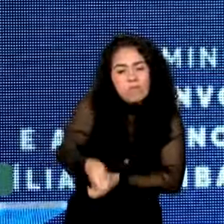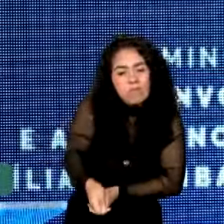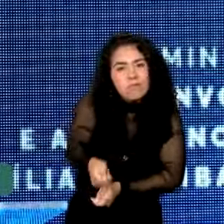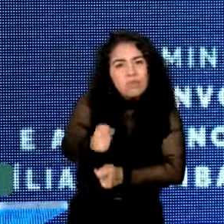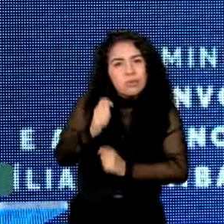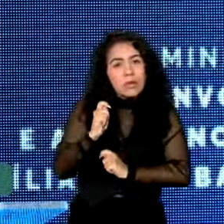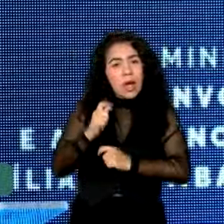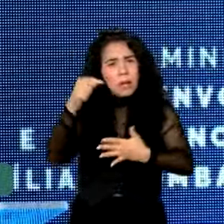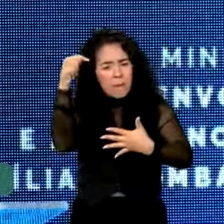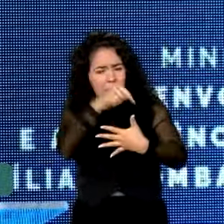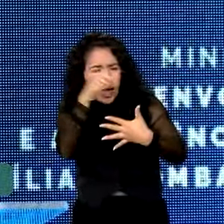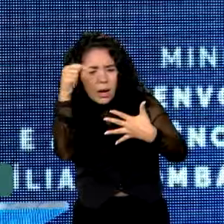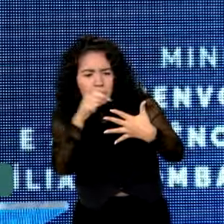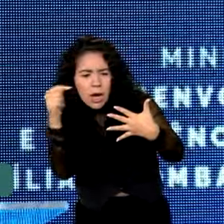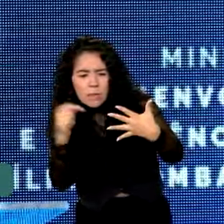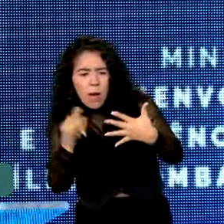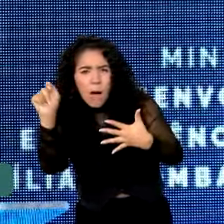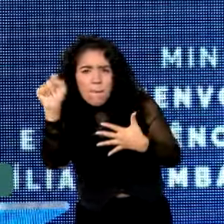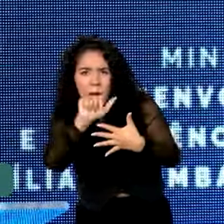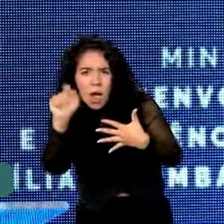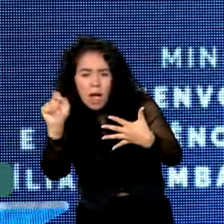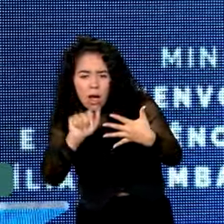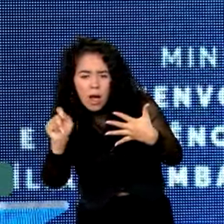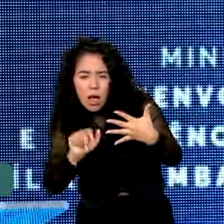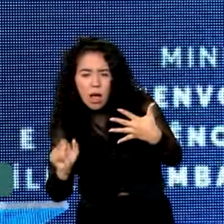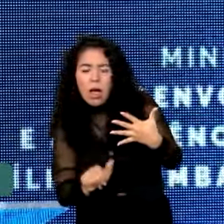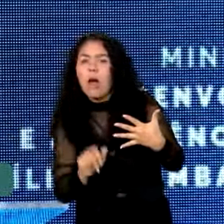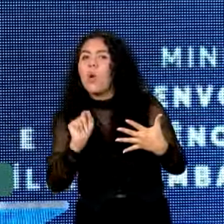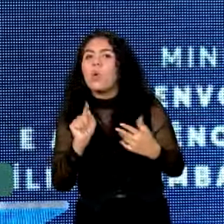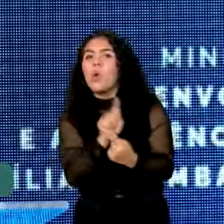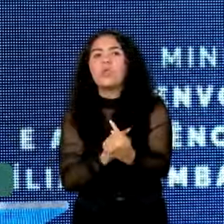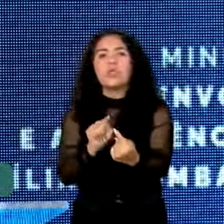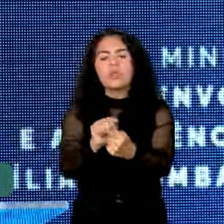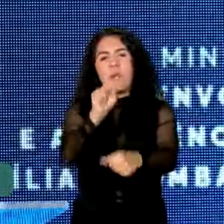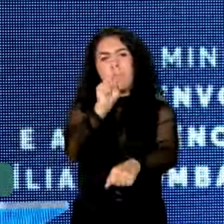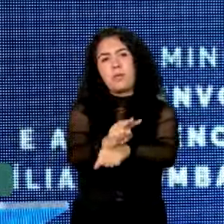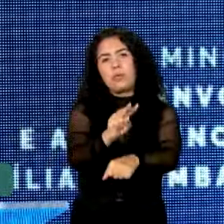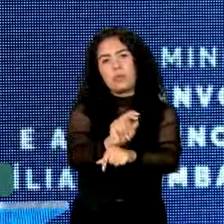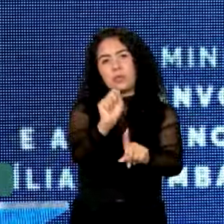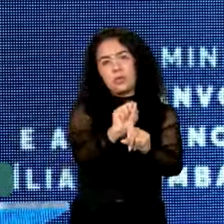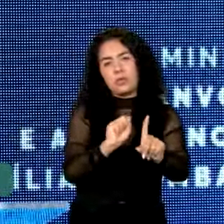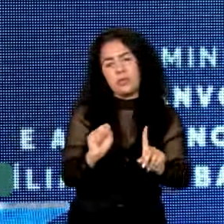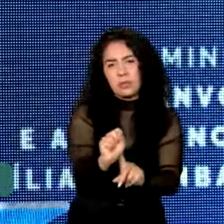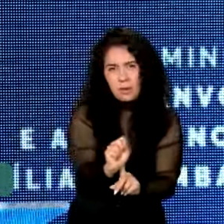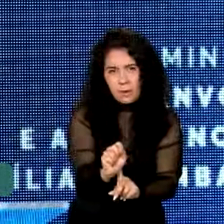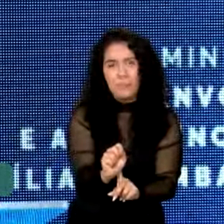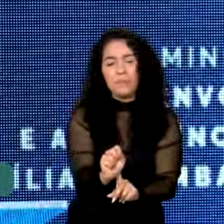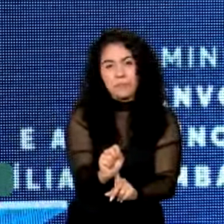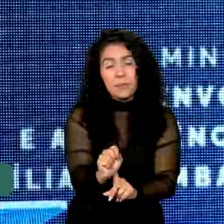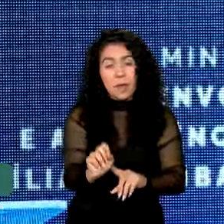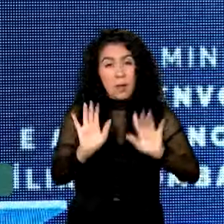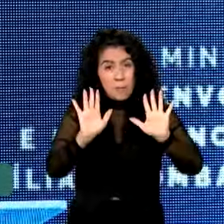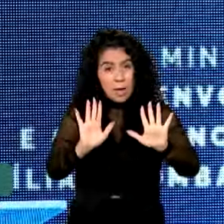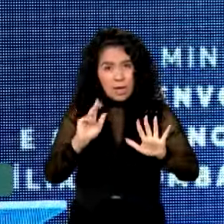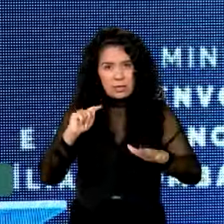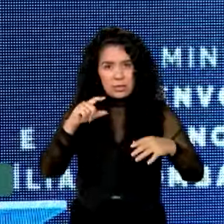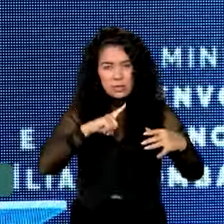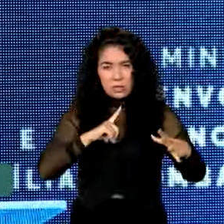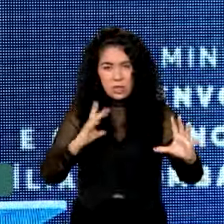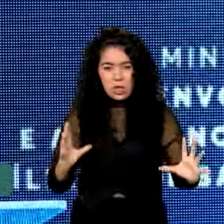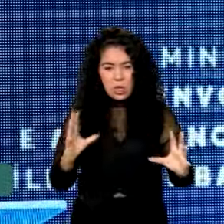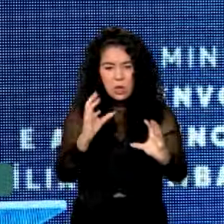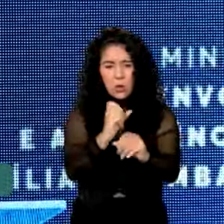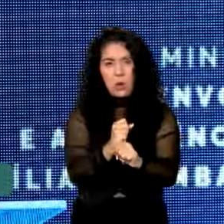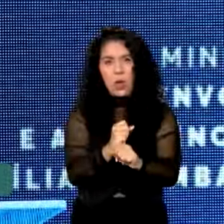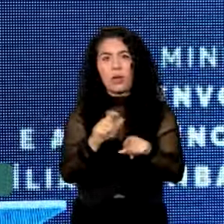é da rede de proteção social não contributiva. Quando a gente soma com mais